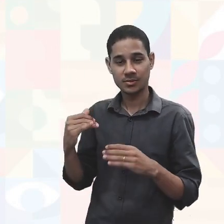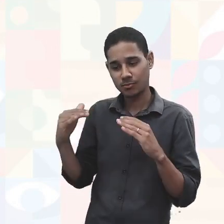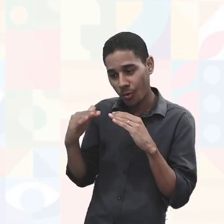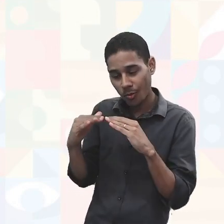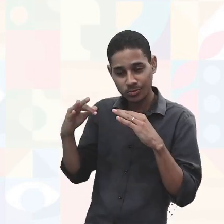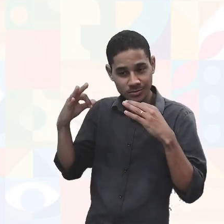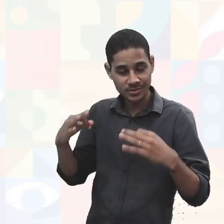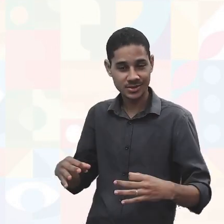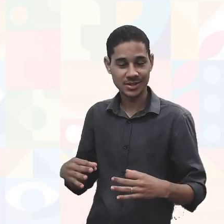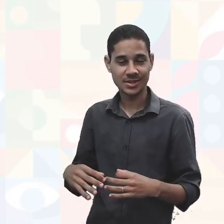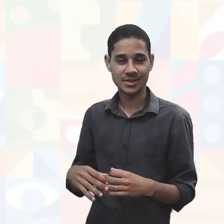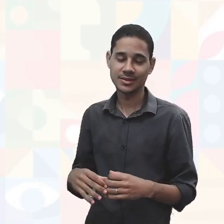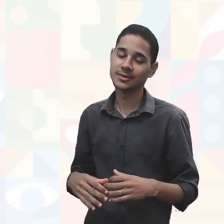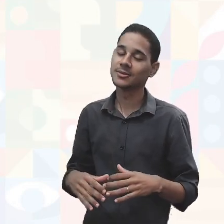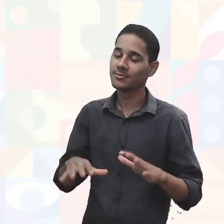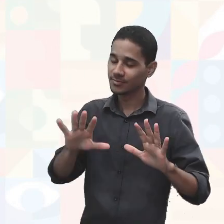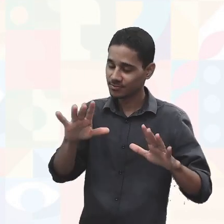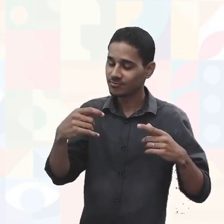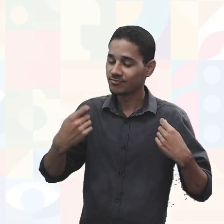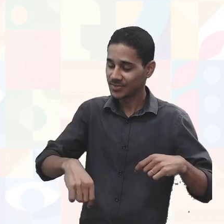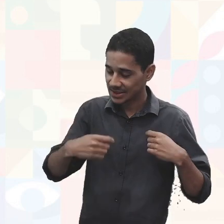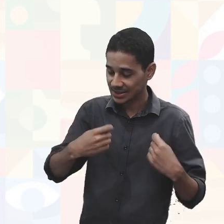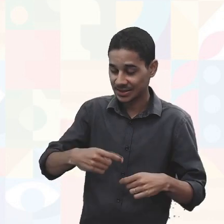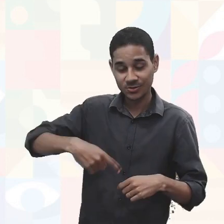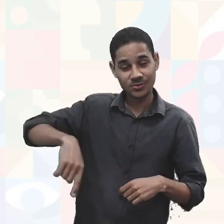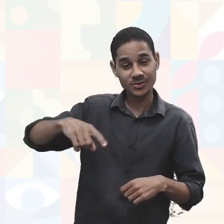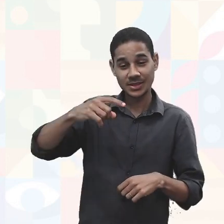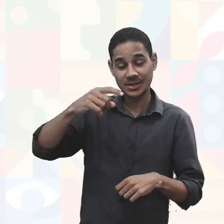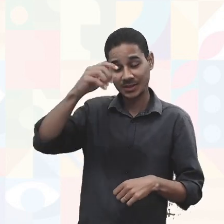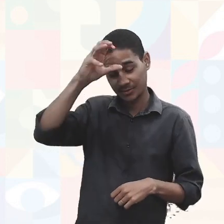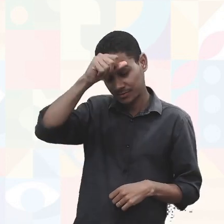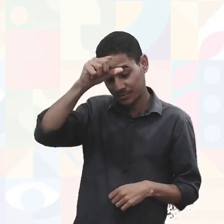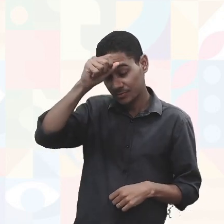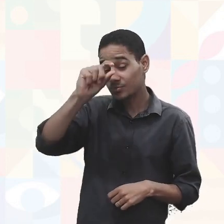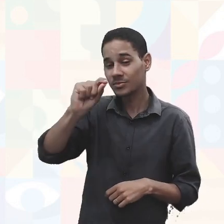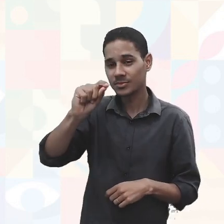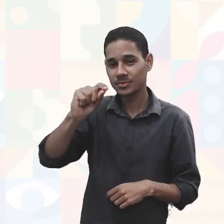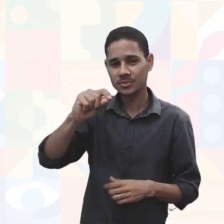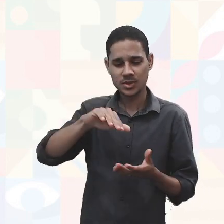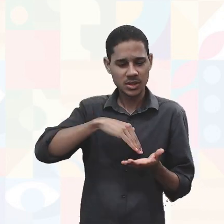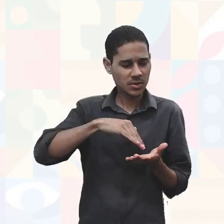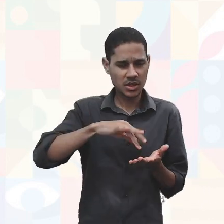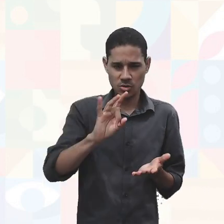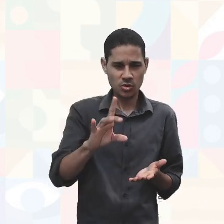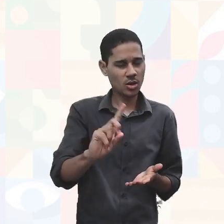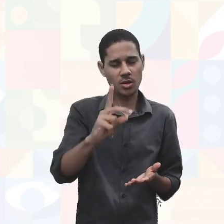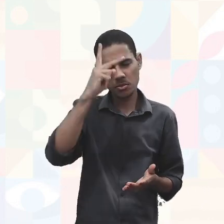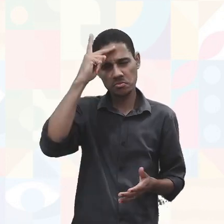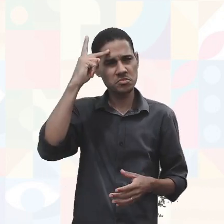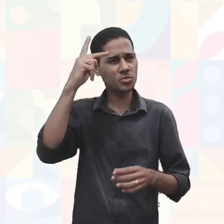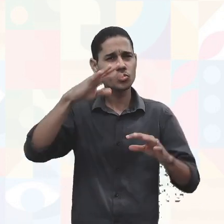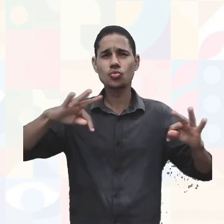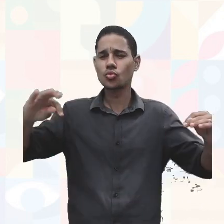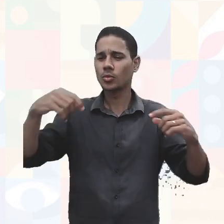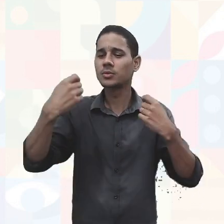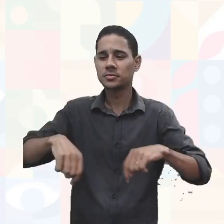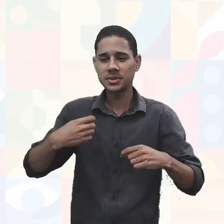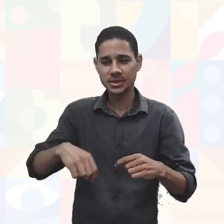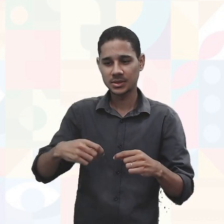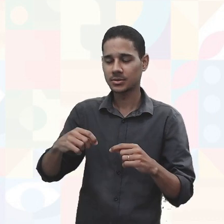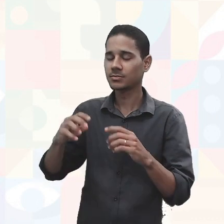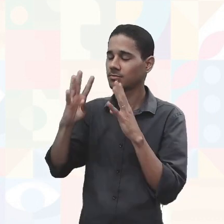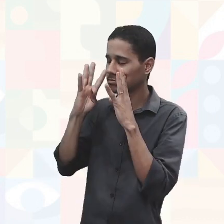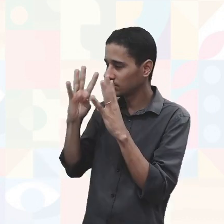pertinente. Então, temos que aprender, não só como secretário escolar, mas como pessoa, num todo, precisamos ouvir,